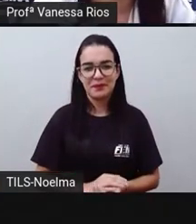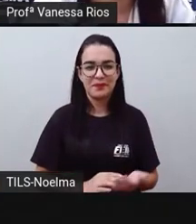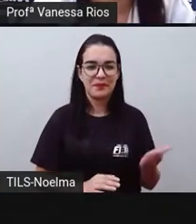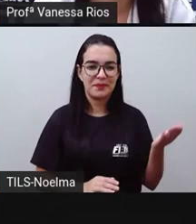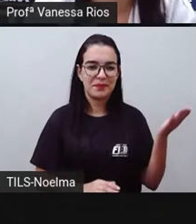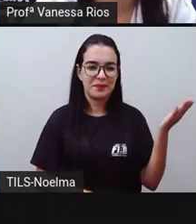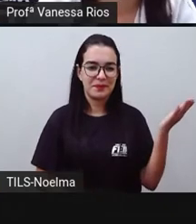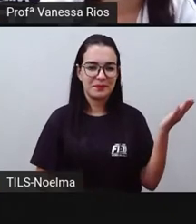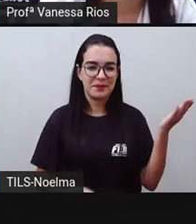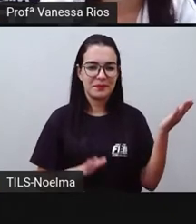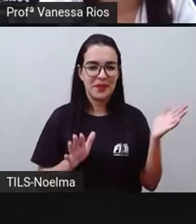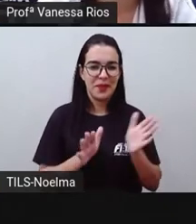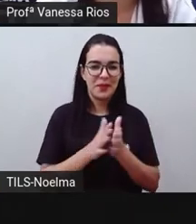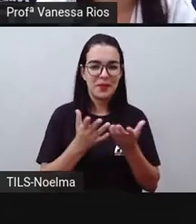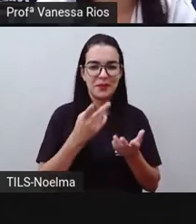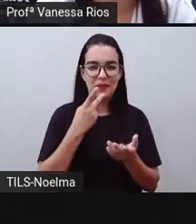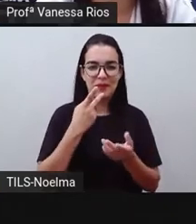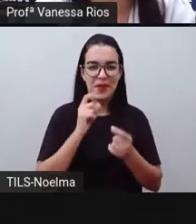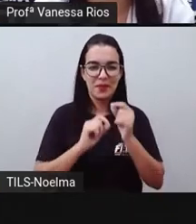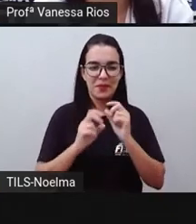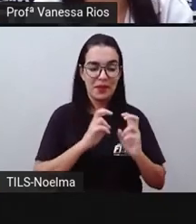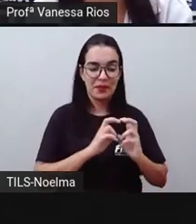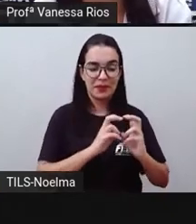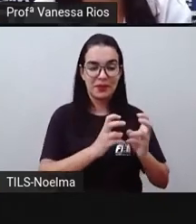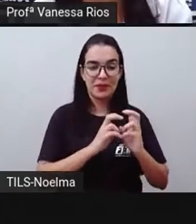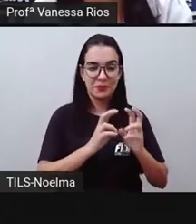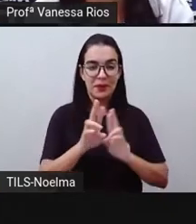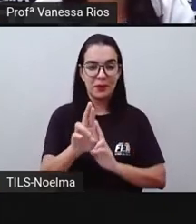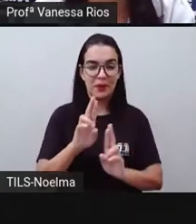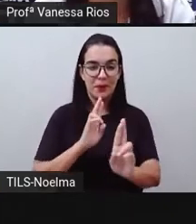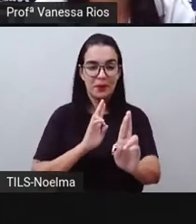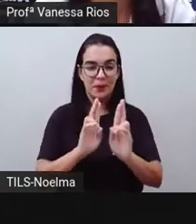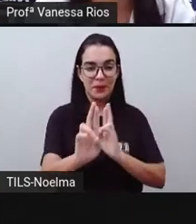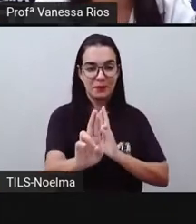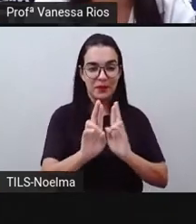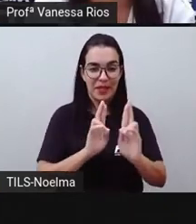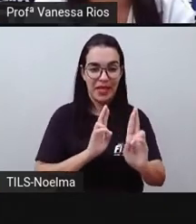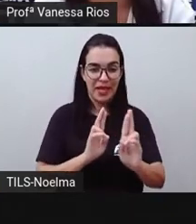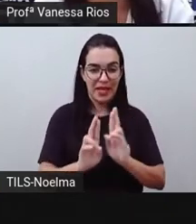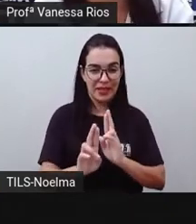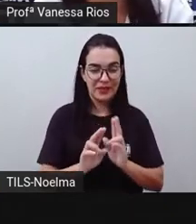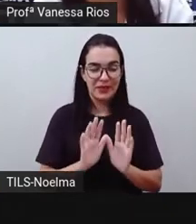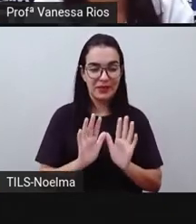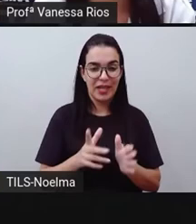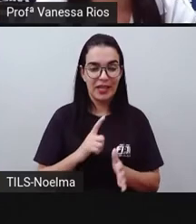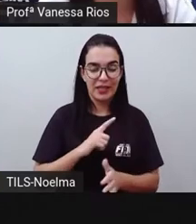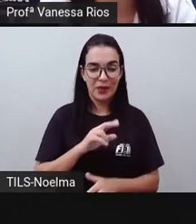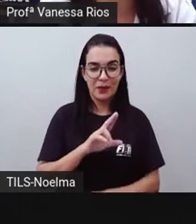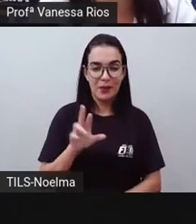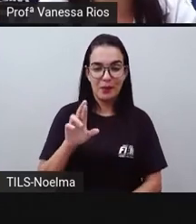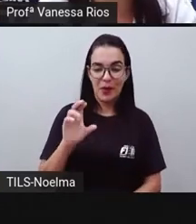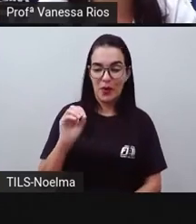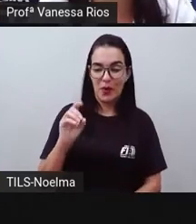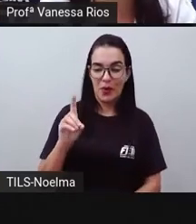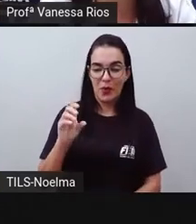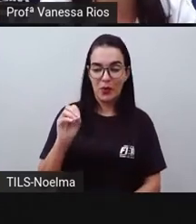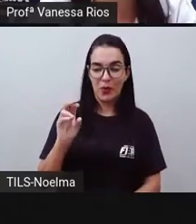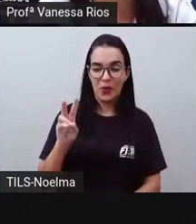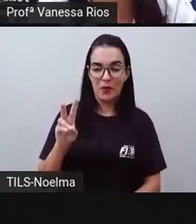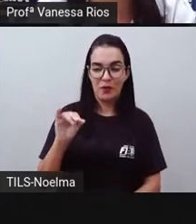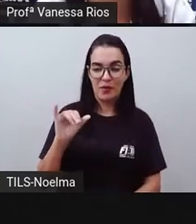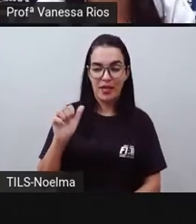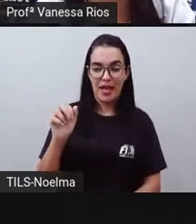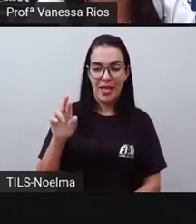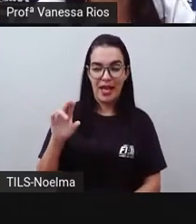E aí quando a gente fala em transporte rodoviário, o próprio nome, né, rodoviário, já faz a gente lembrar das